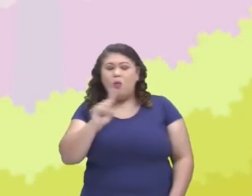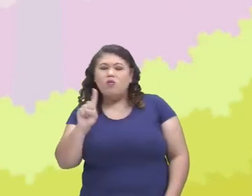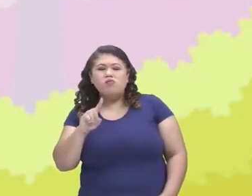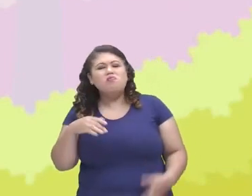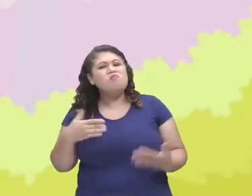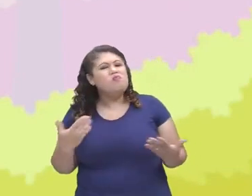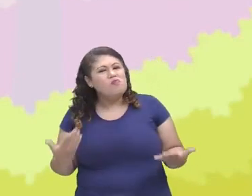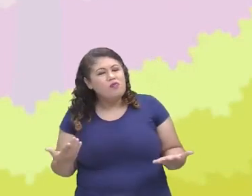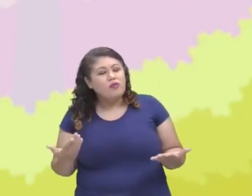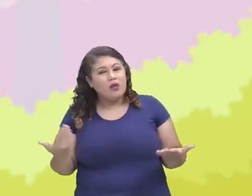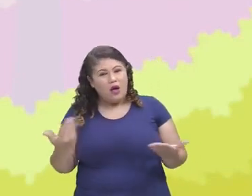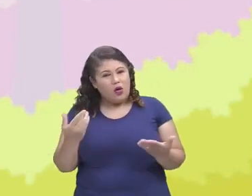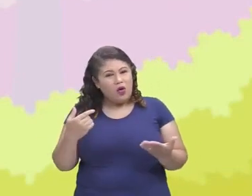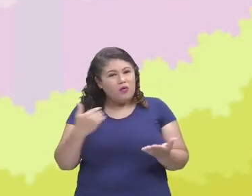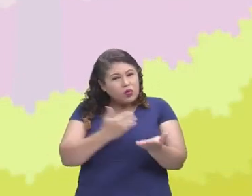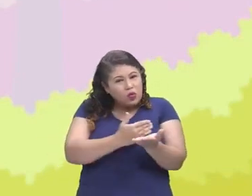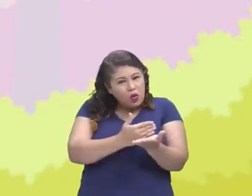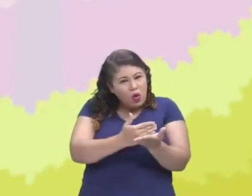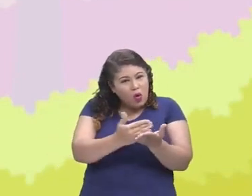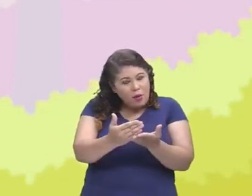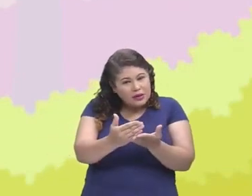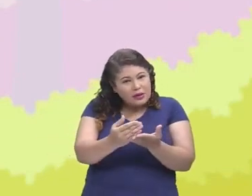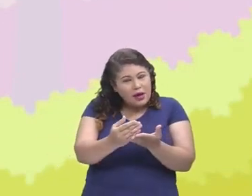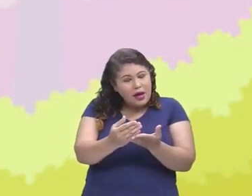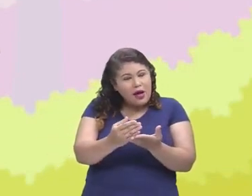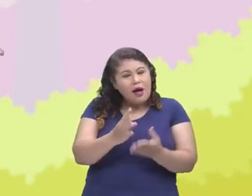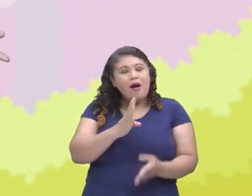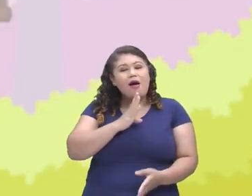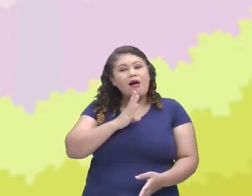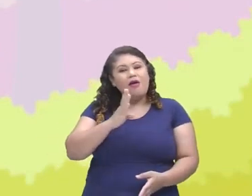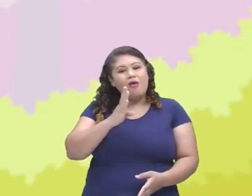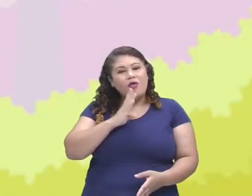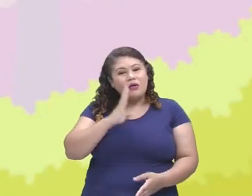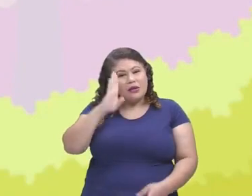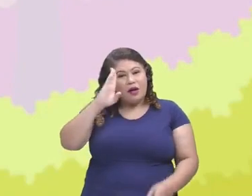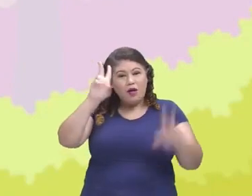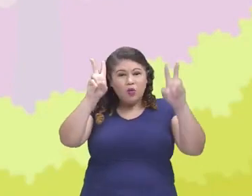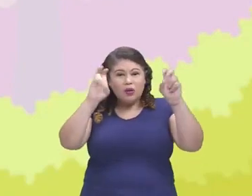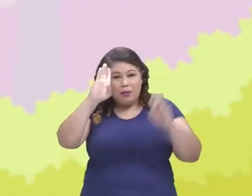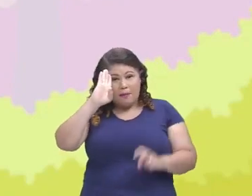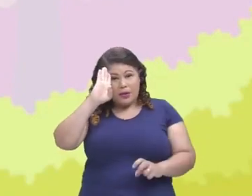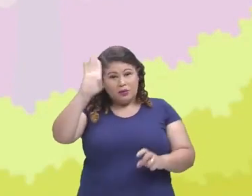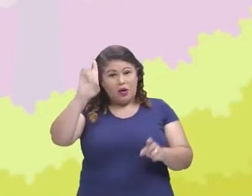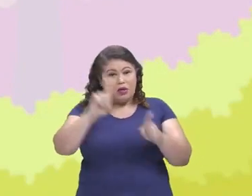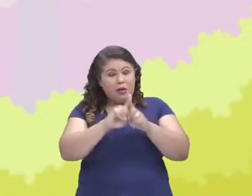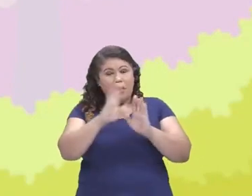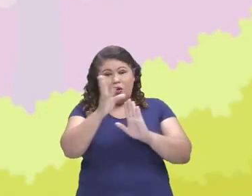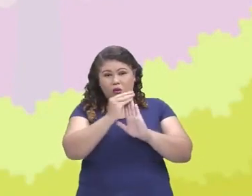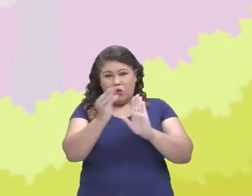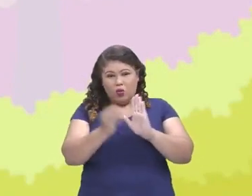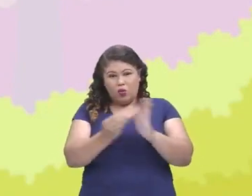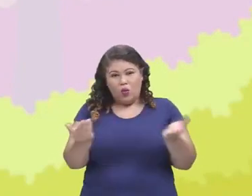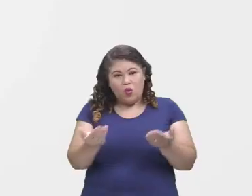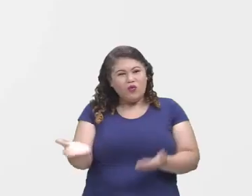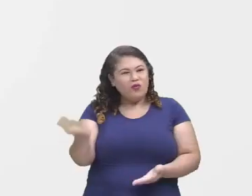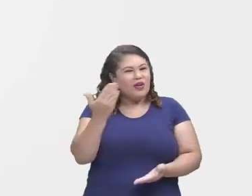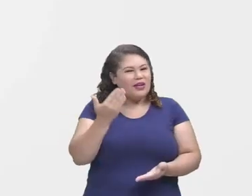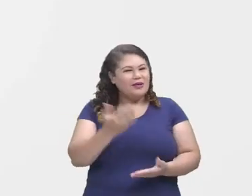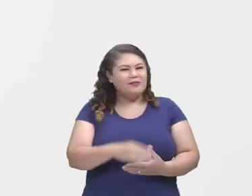vamos investigar o nosso eixo, a nossa habilidade e também os nossos conteúdos de hoje. Vamos lá?